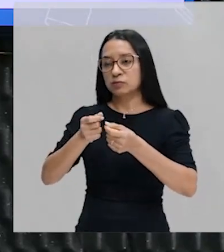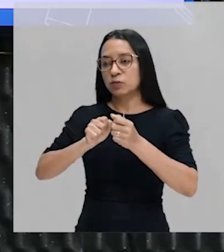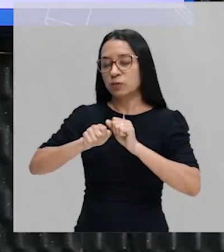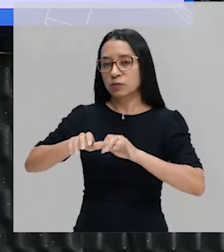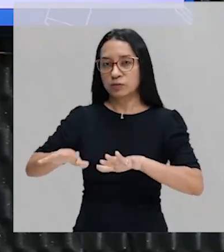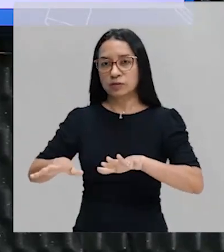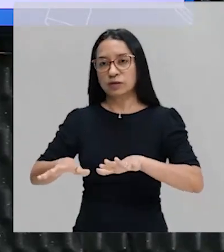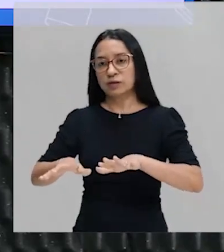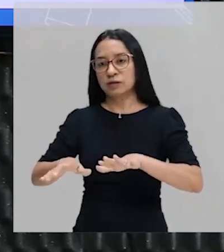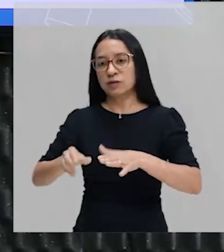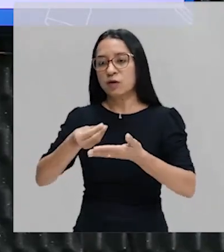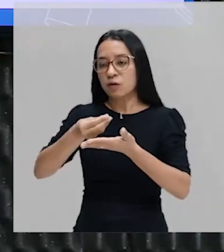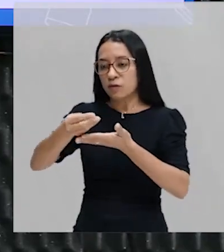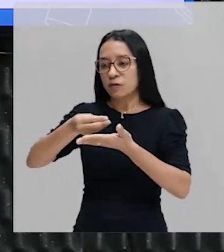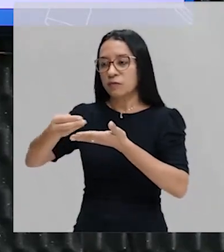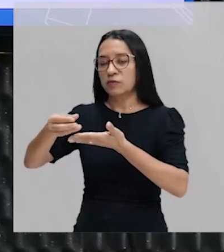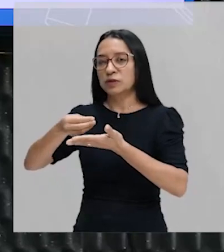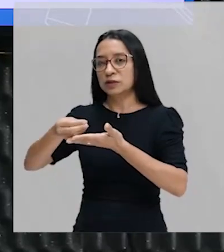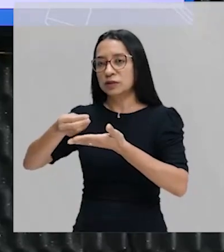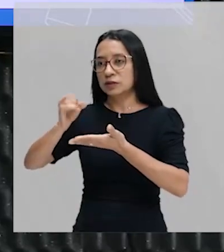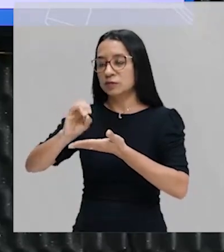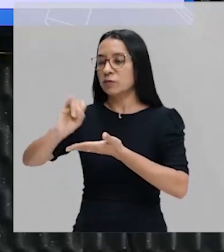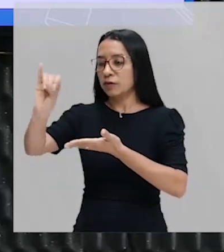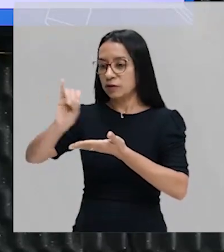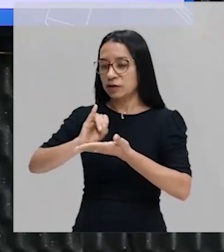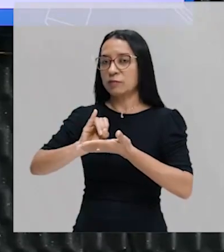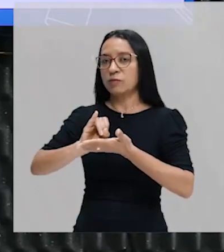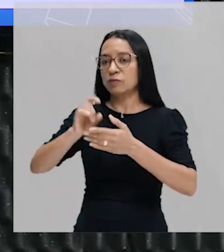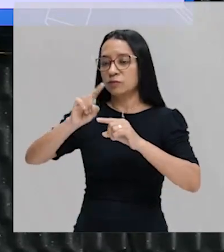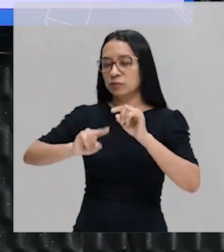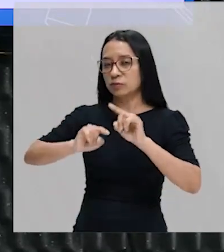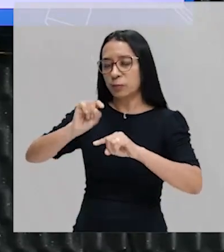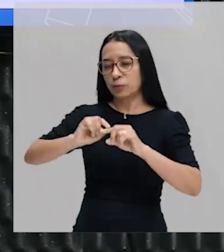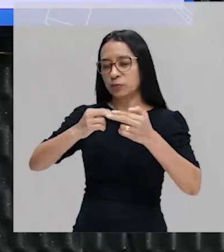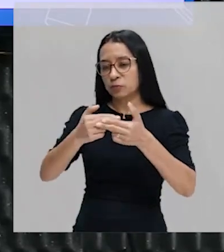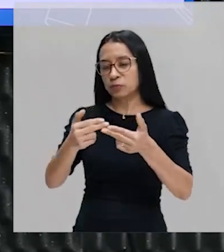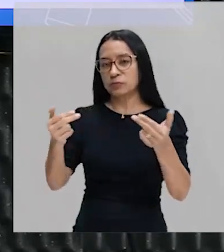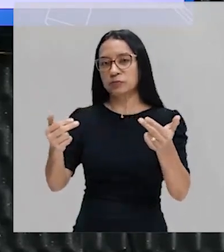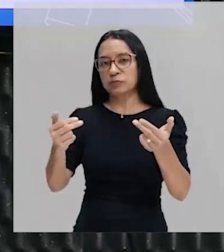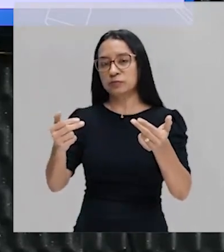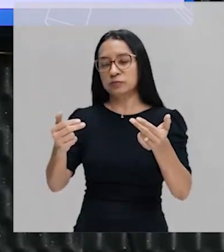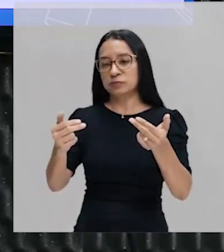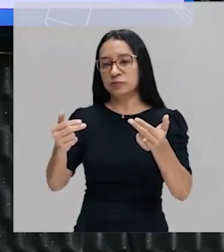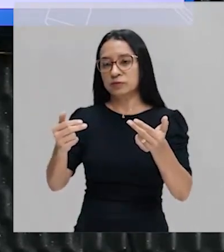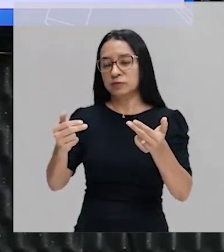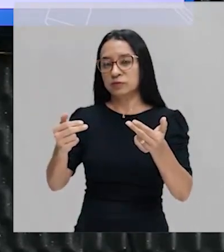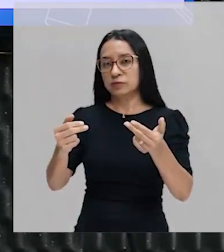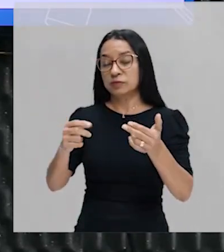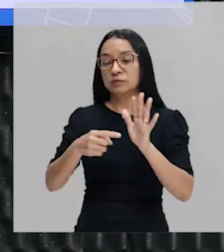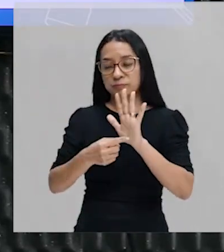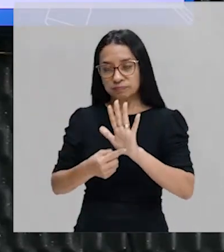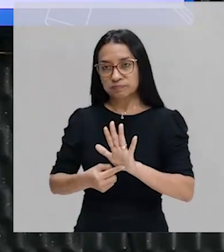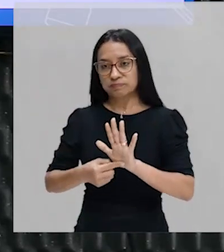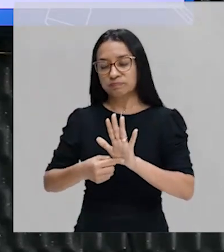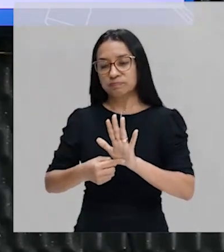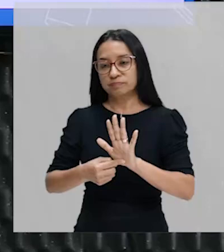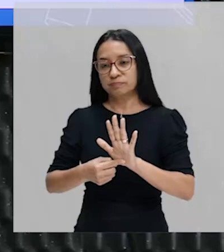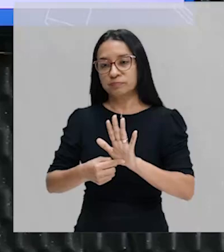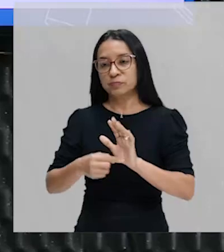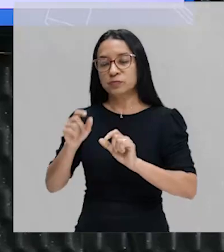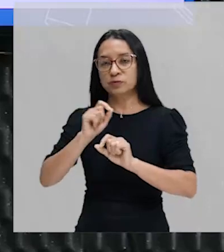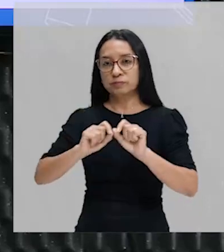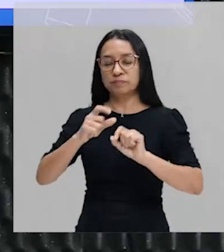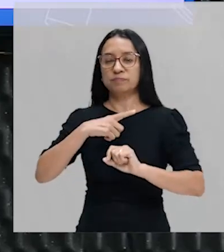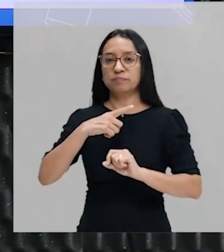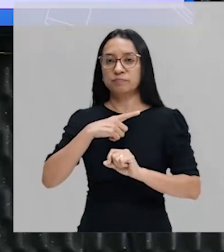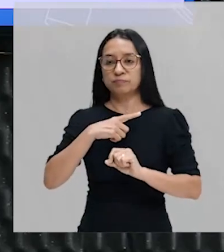para a metrópole, importando produtos manufaturados da metrópole. Então, diante dessa lógica, até certo ponto, o que